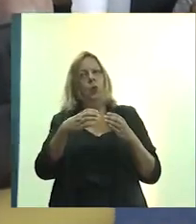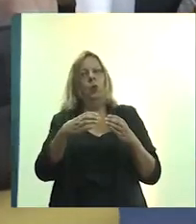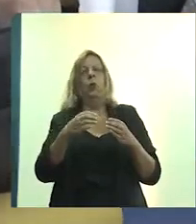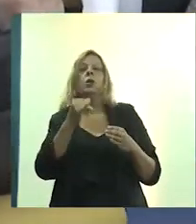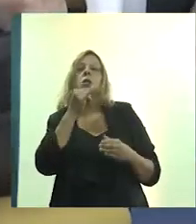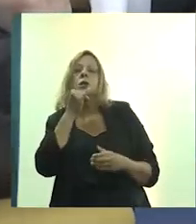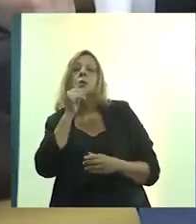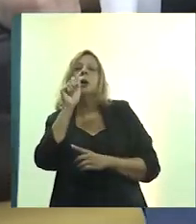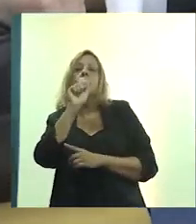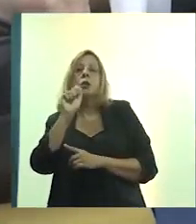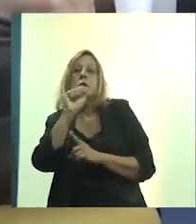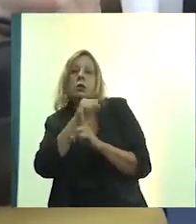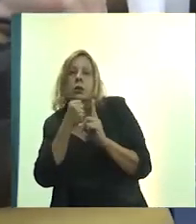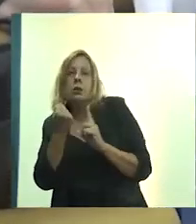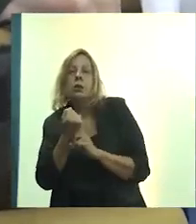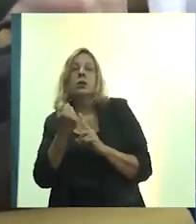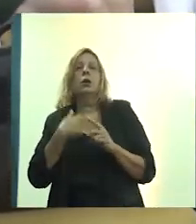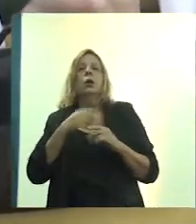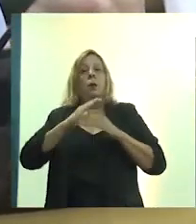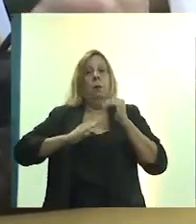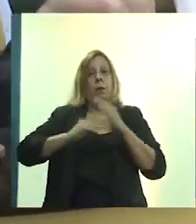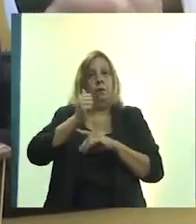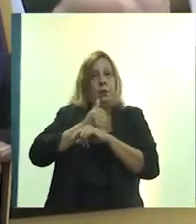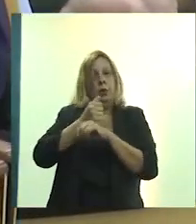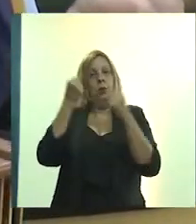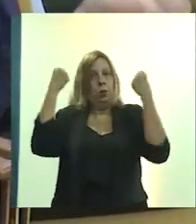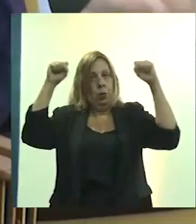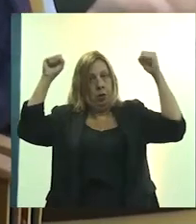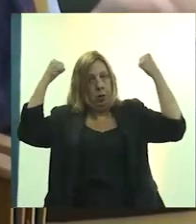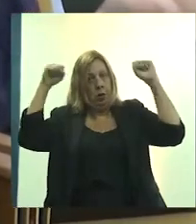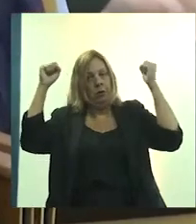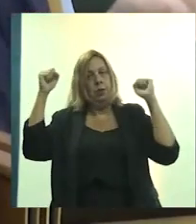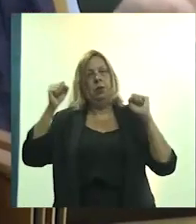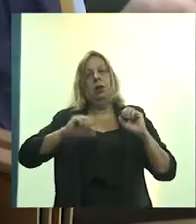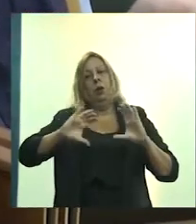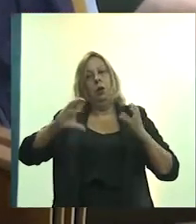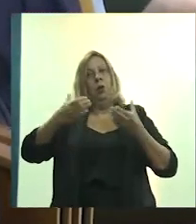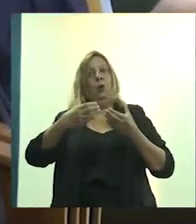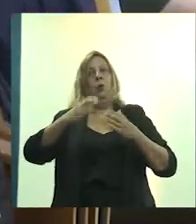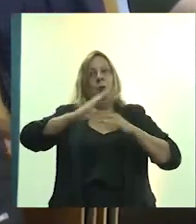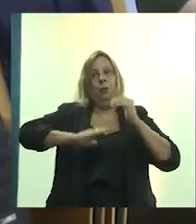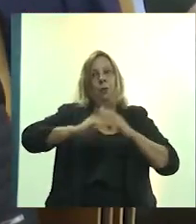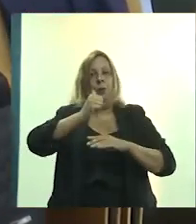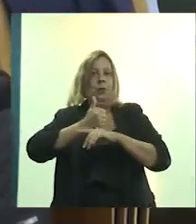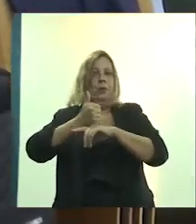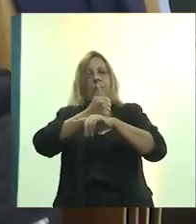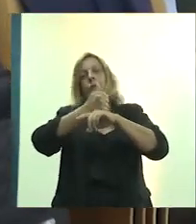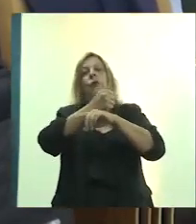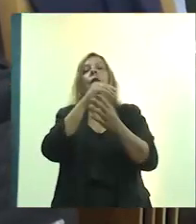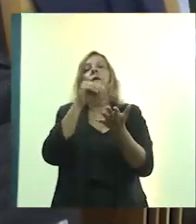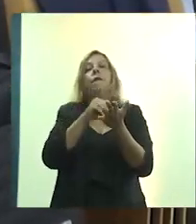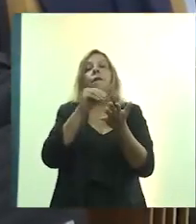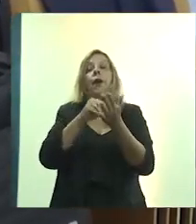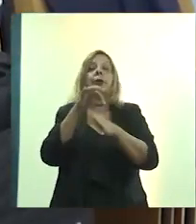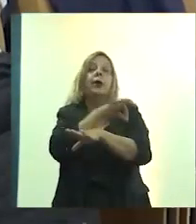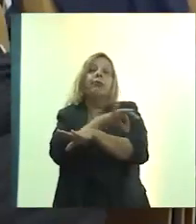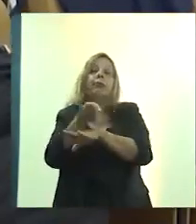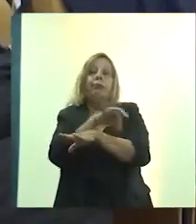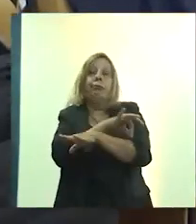social, profissional de educação física e tal. E, nesse hall de profissionais aqui, nós não temos o arquiteto urbanista.